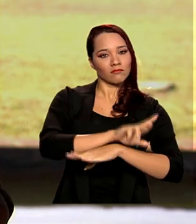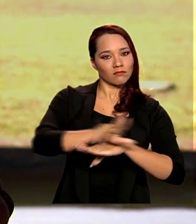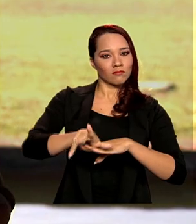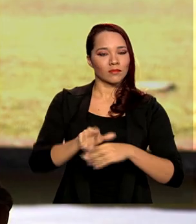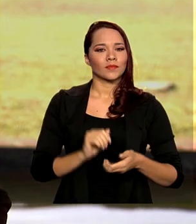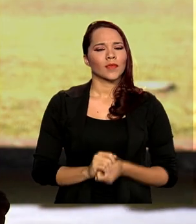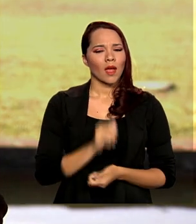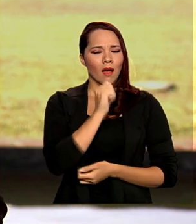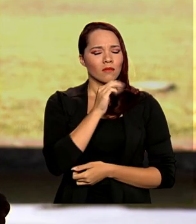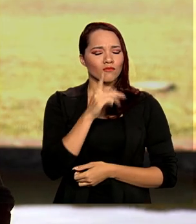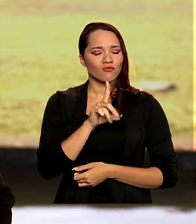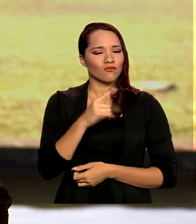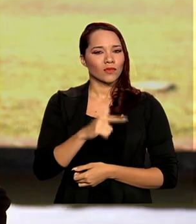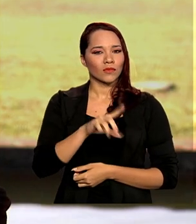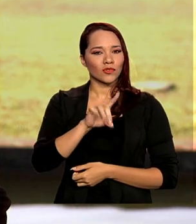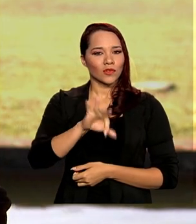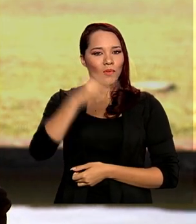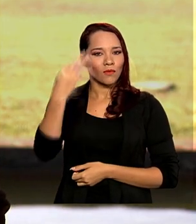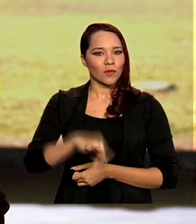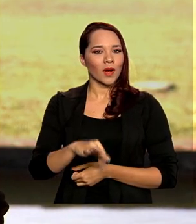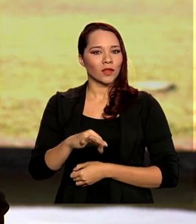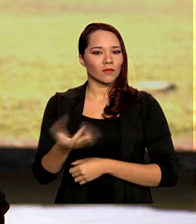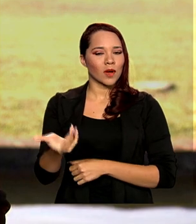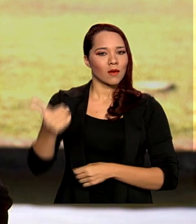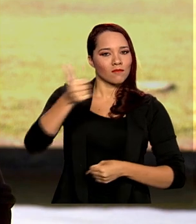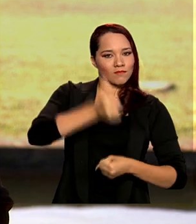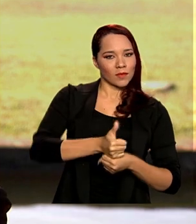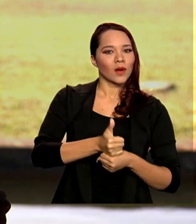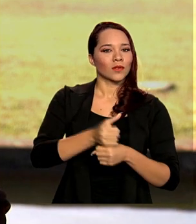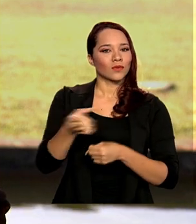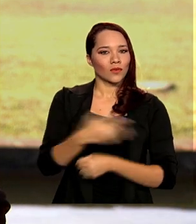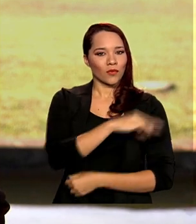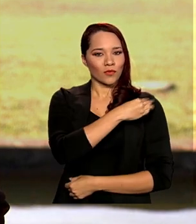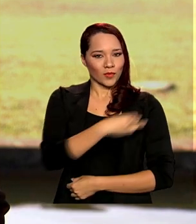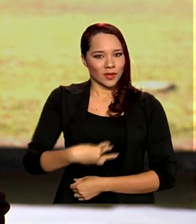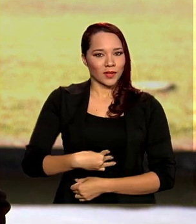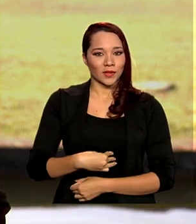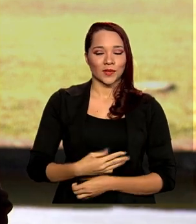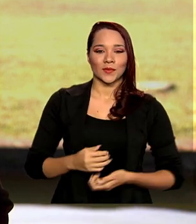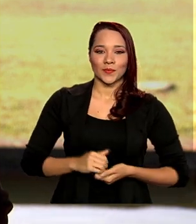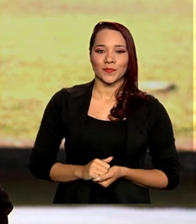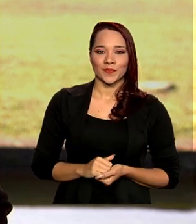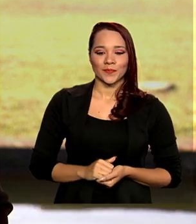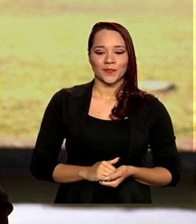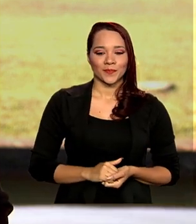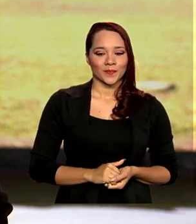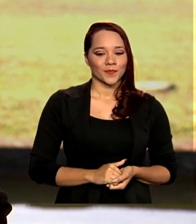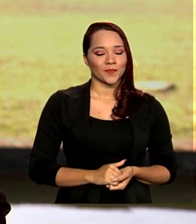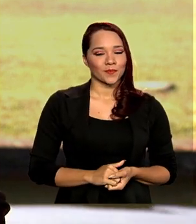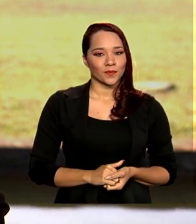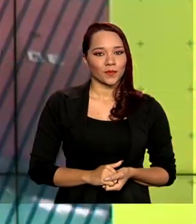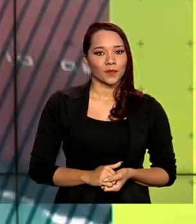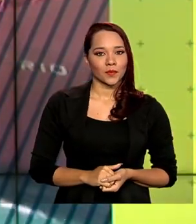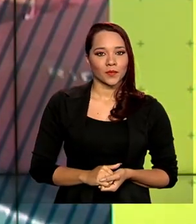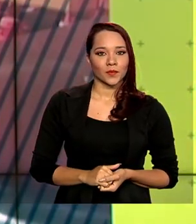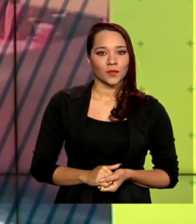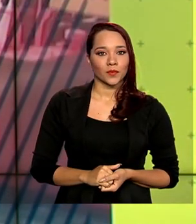Ainda não há data confirmada para a posse do novo ministro de Brasília para o governo agora, Márcia Fernandes.